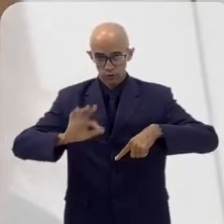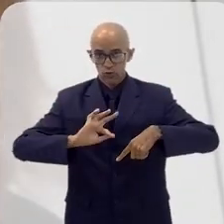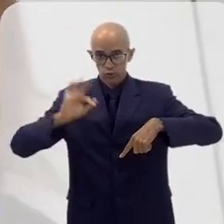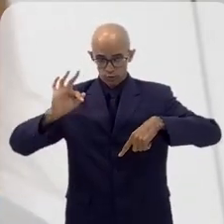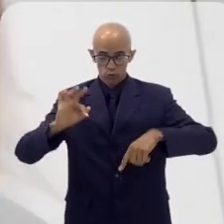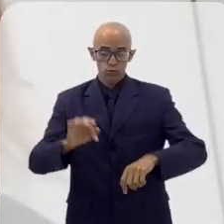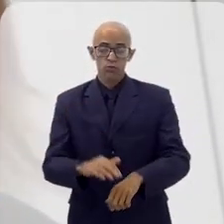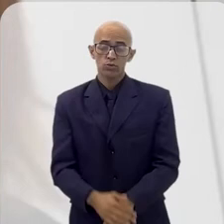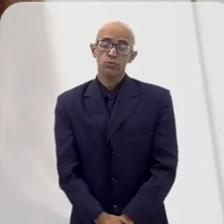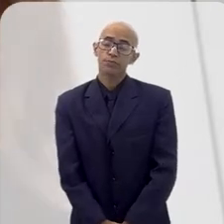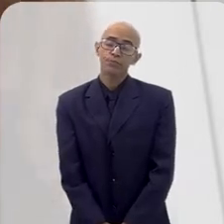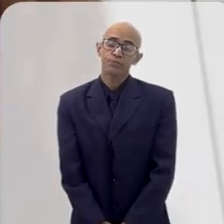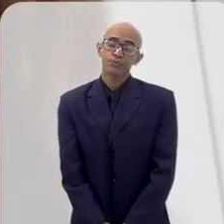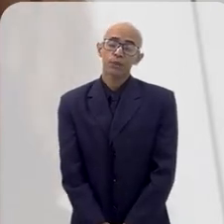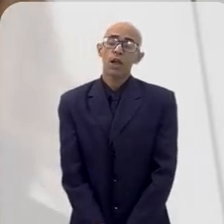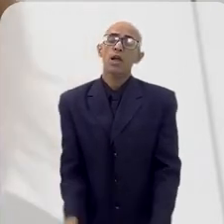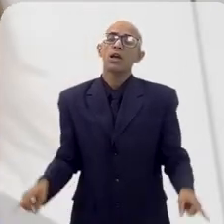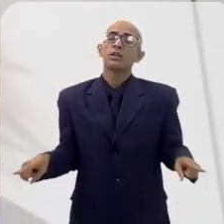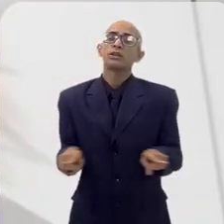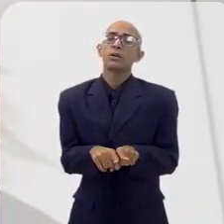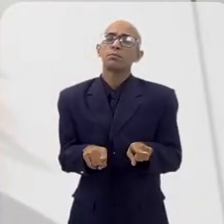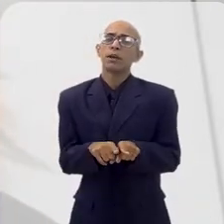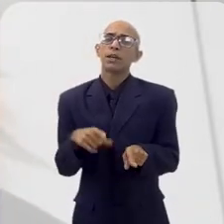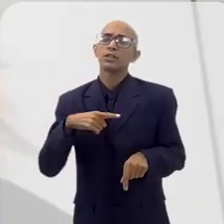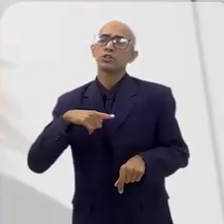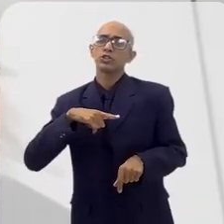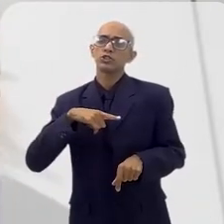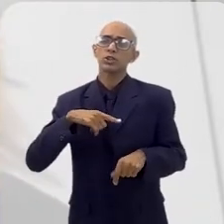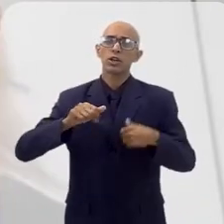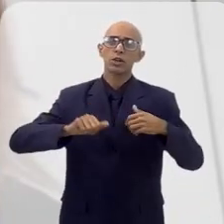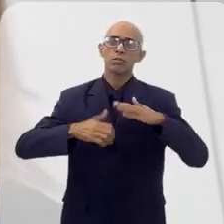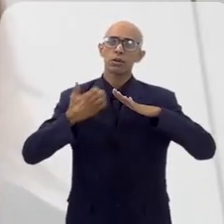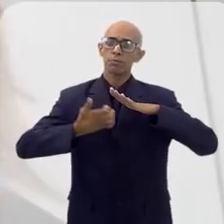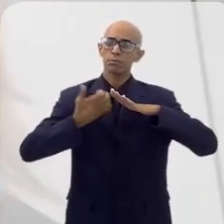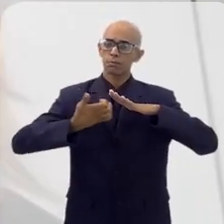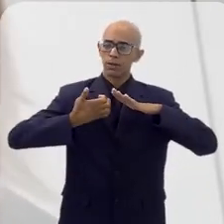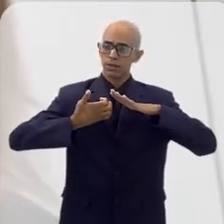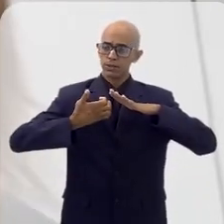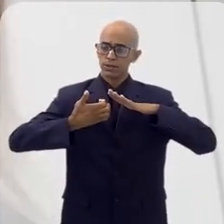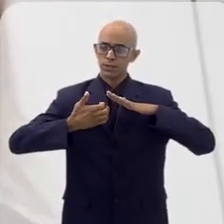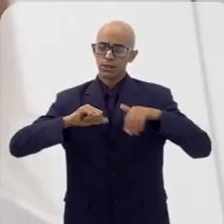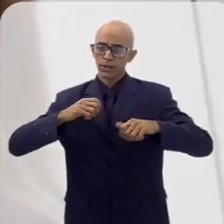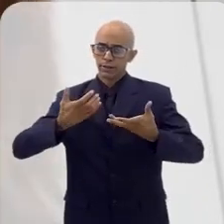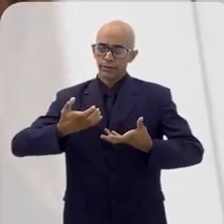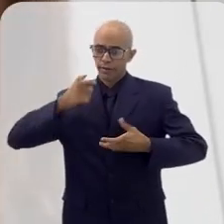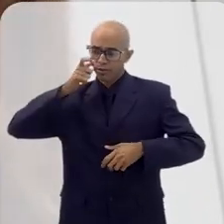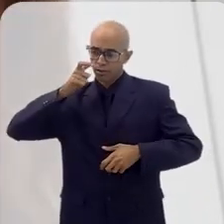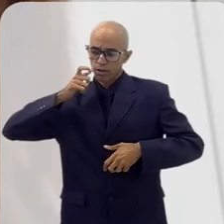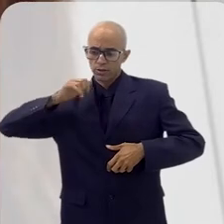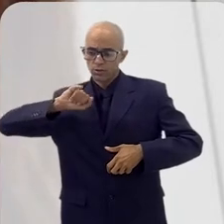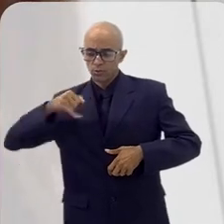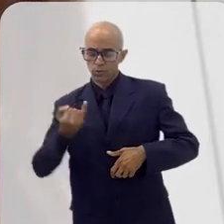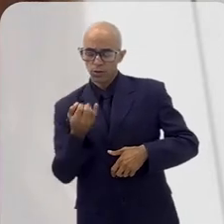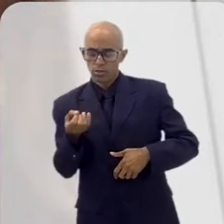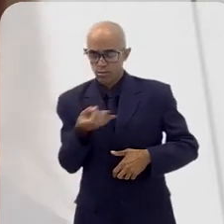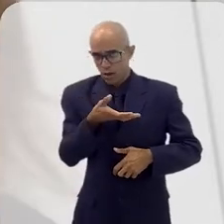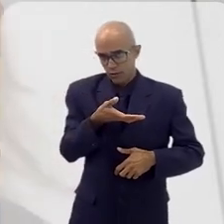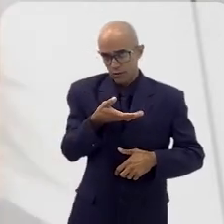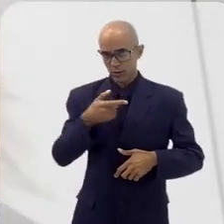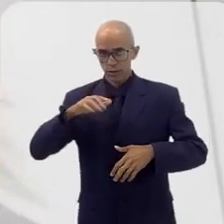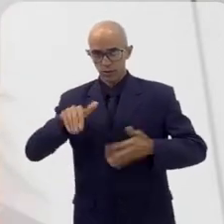técnicos ainda que vão vir pela frente. E nós temos uma indústria ávida por novas oportunidades.